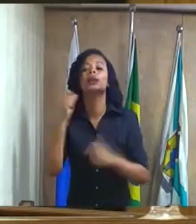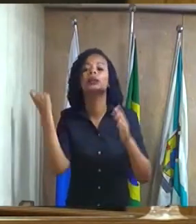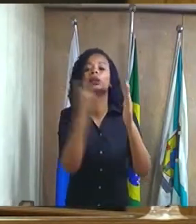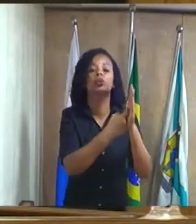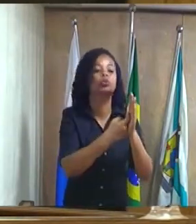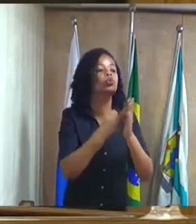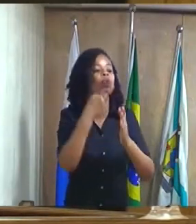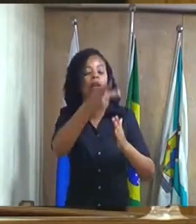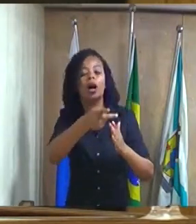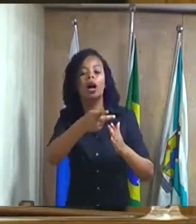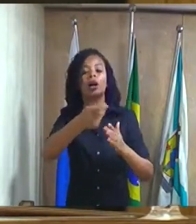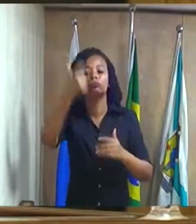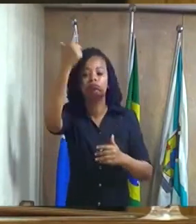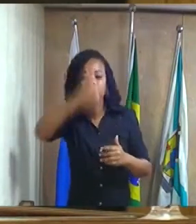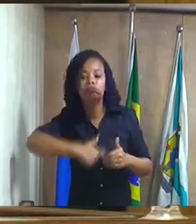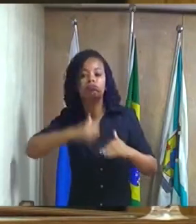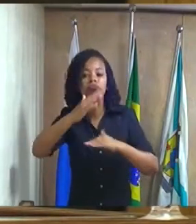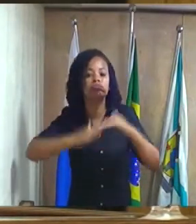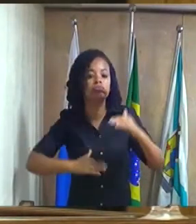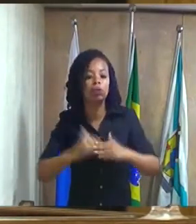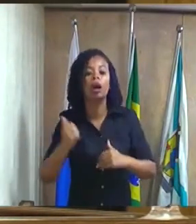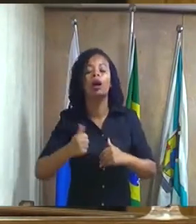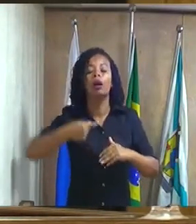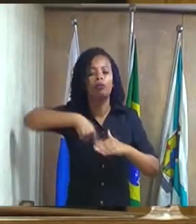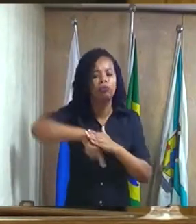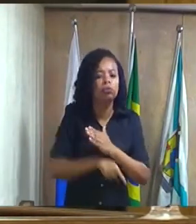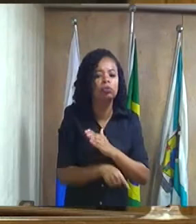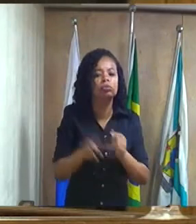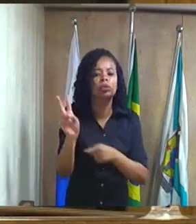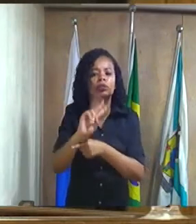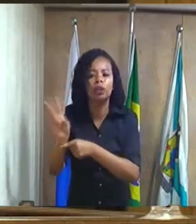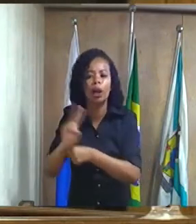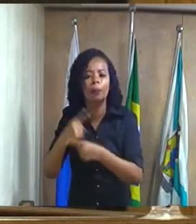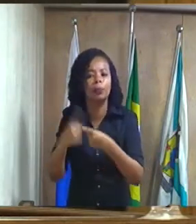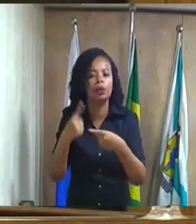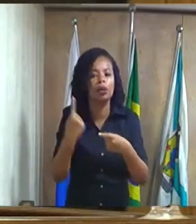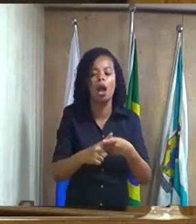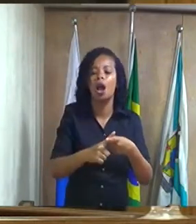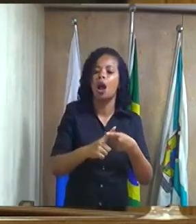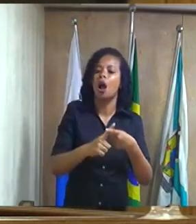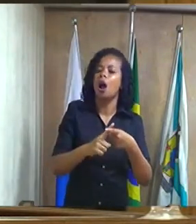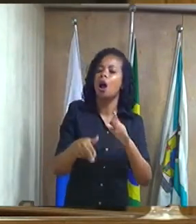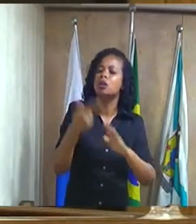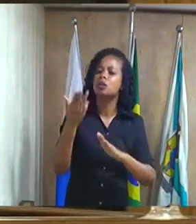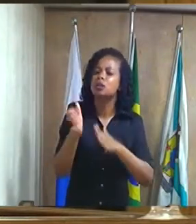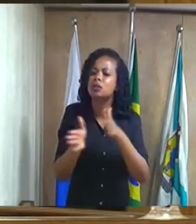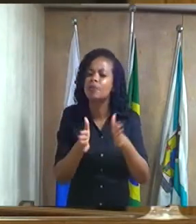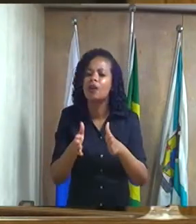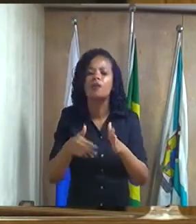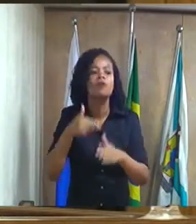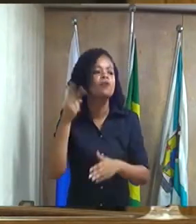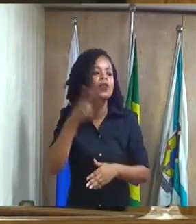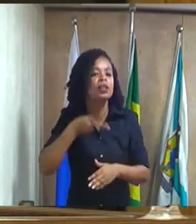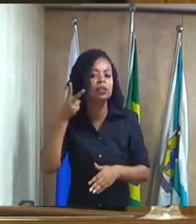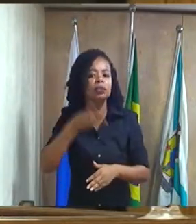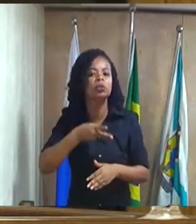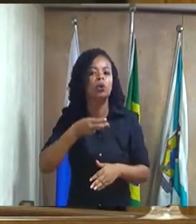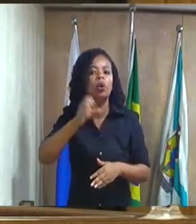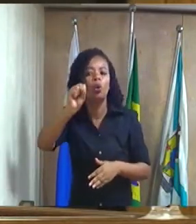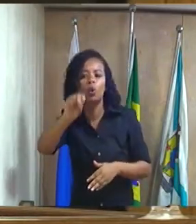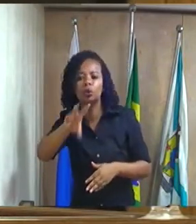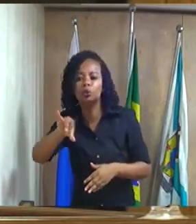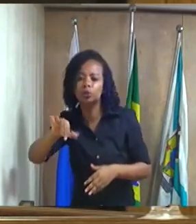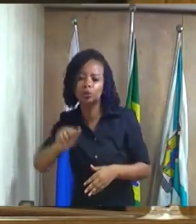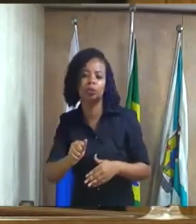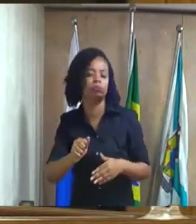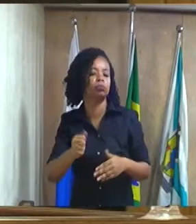o nosso papel e vamos a fundo está aqui o requerimento do vereador se em oito dias não proceder nós vamos proceder de outra